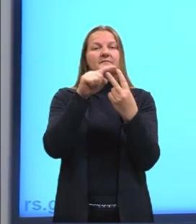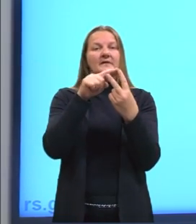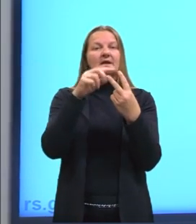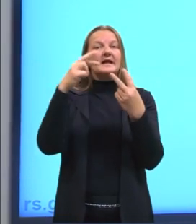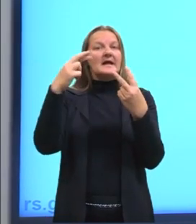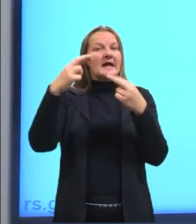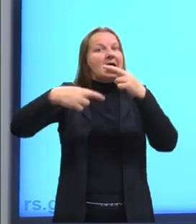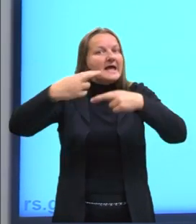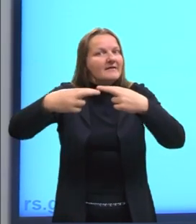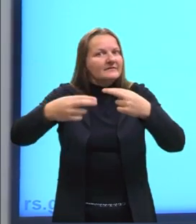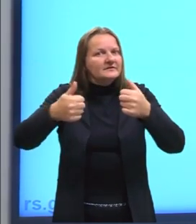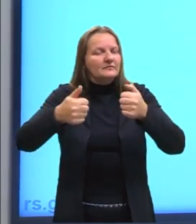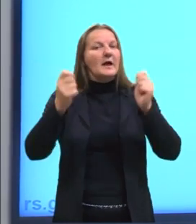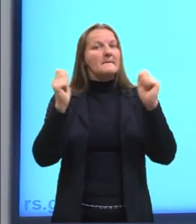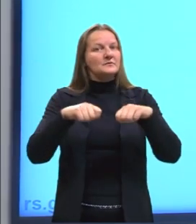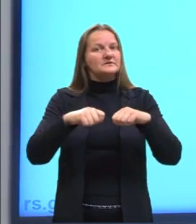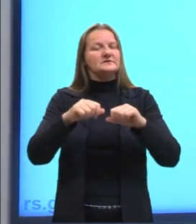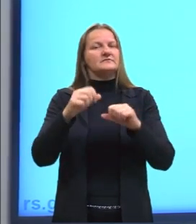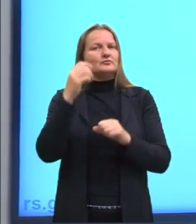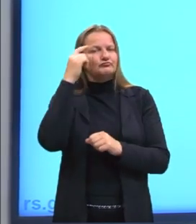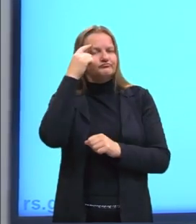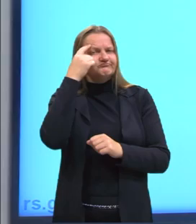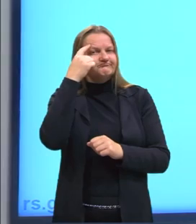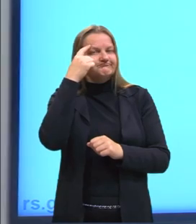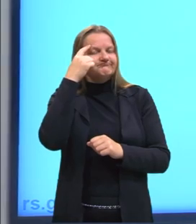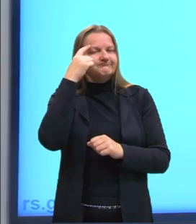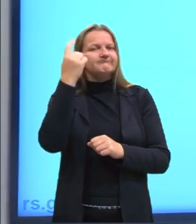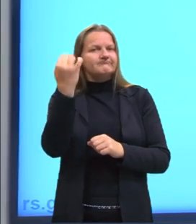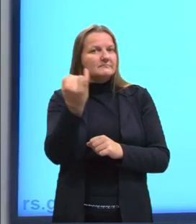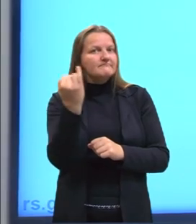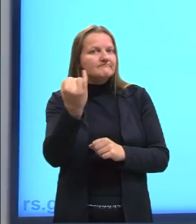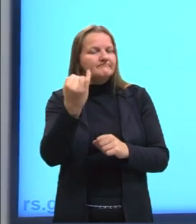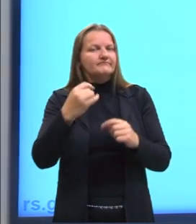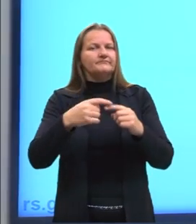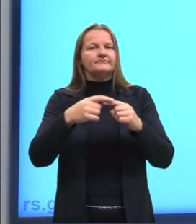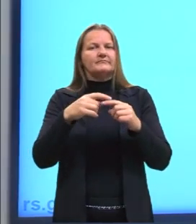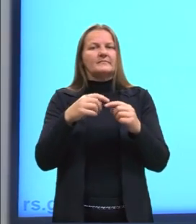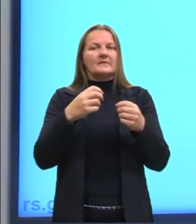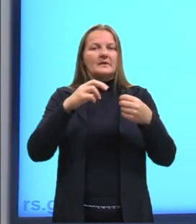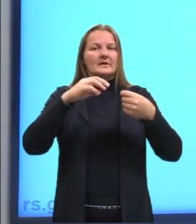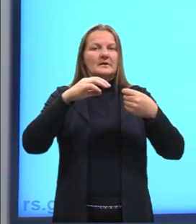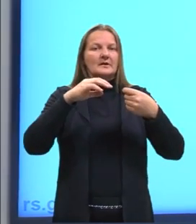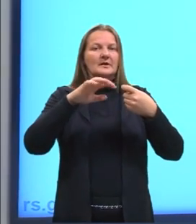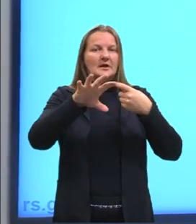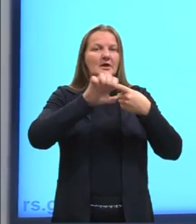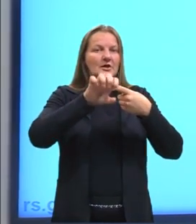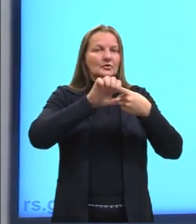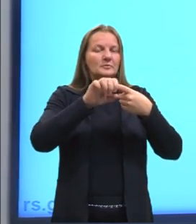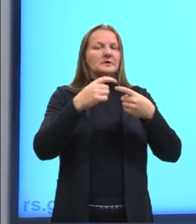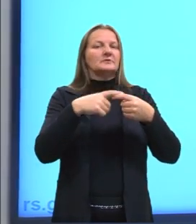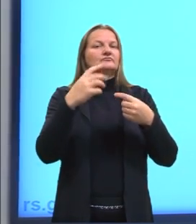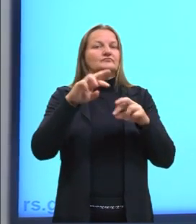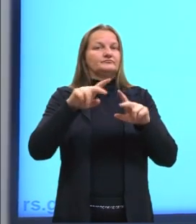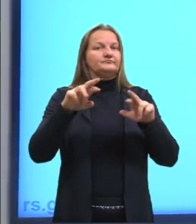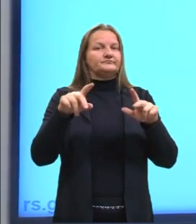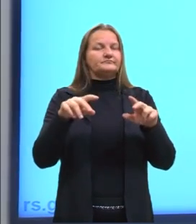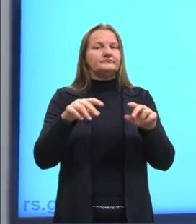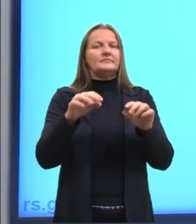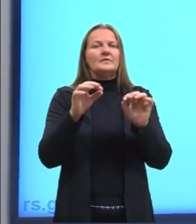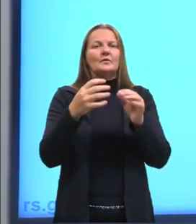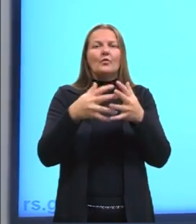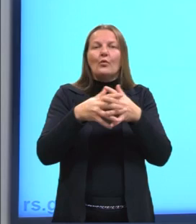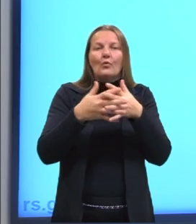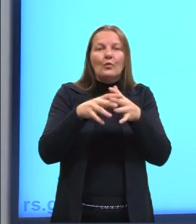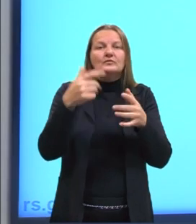reversível, né? Lembrando que eles são idealizados, então a entropia se mantém constante. E já no processo desorganizado,